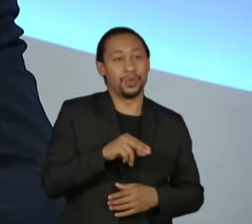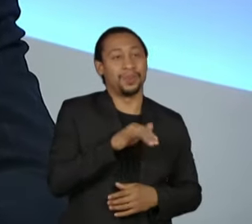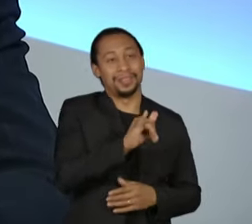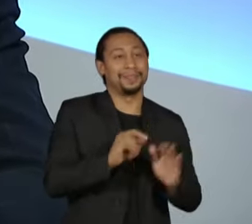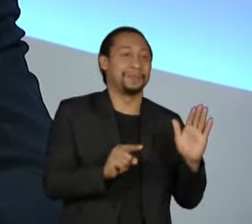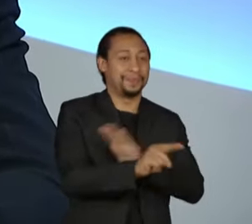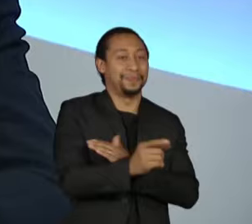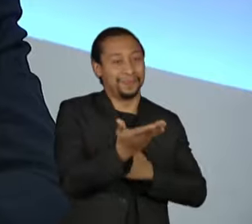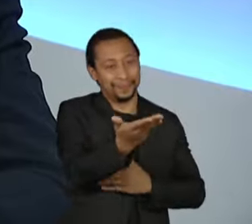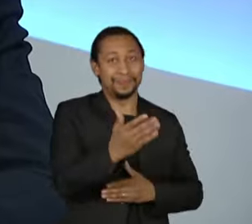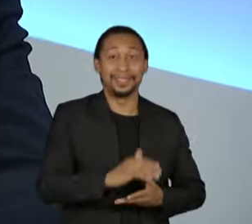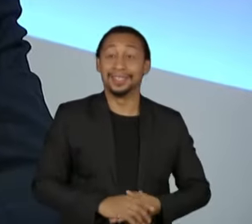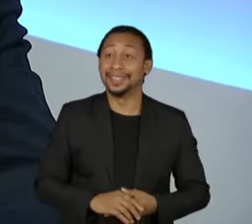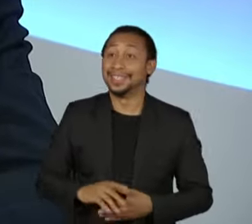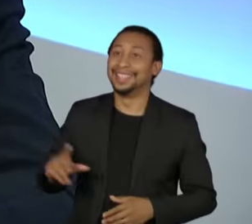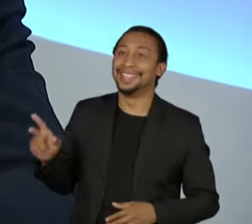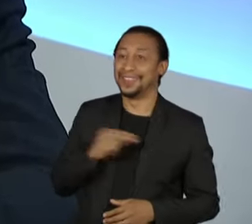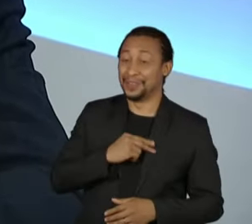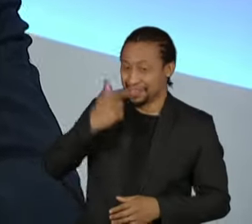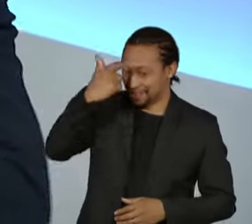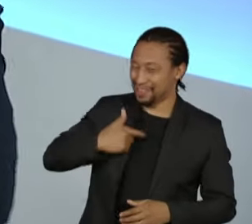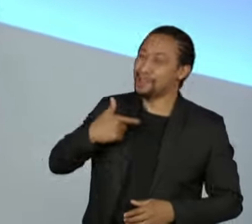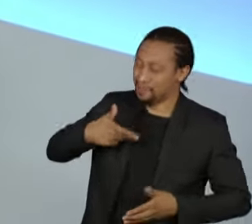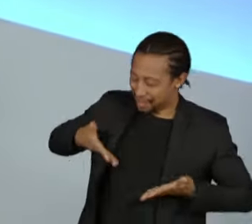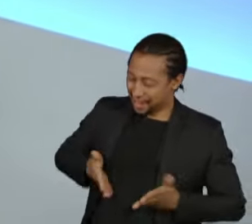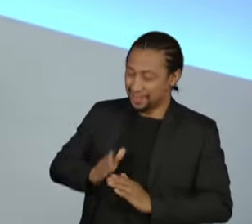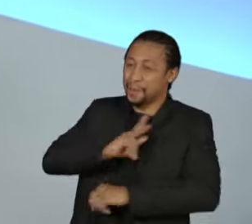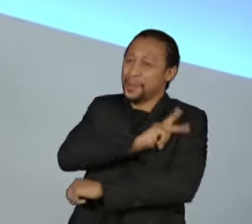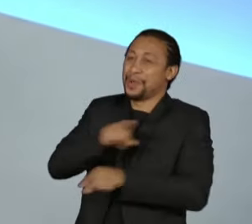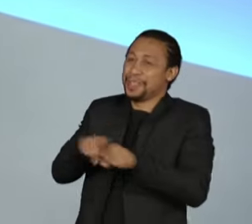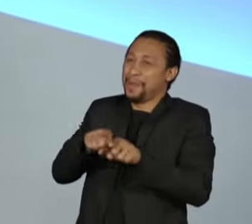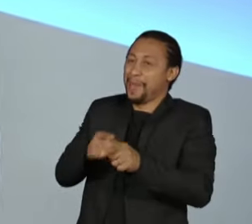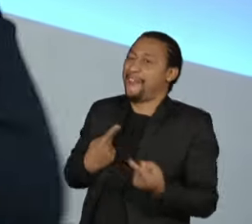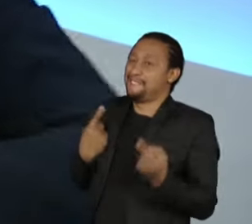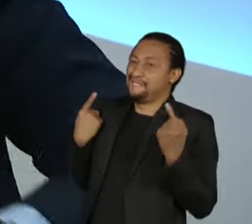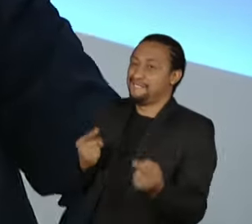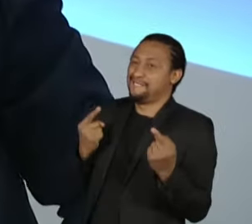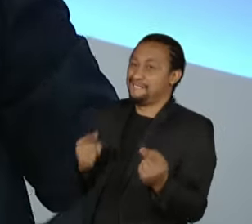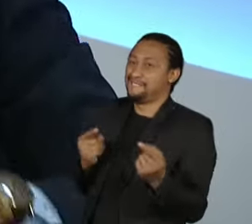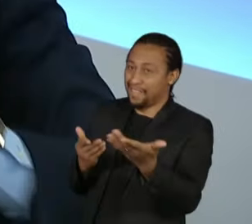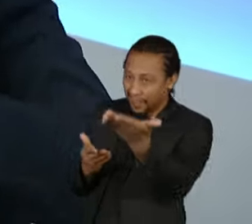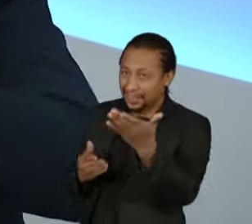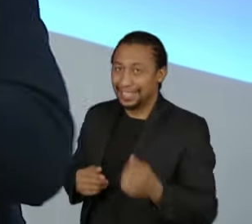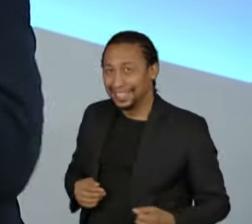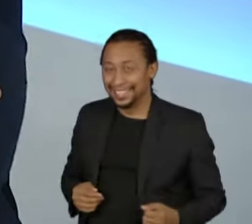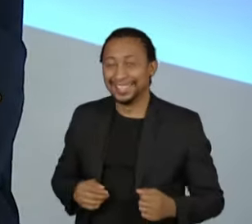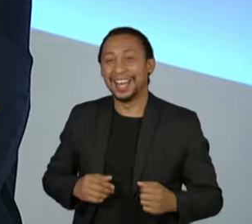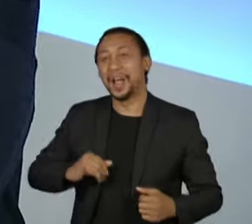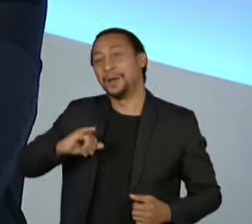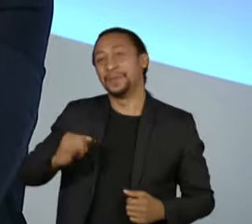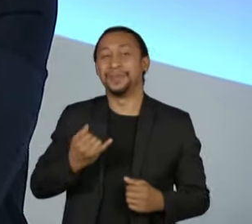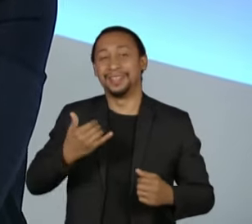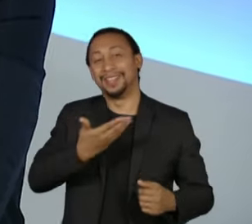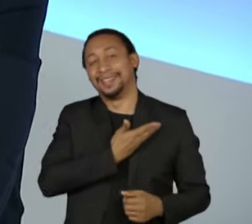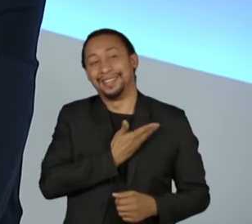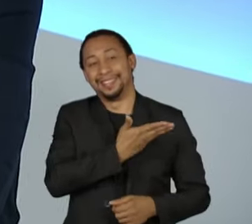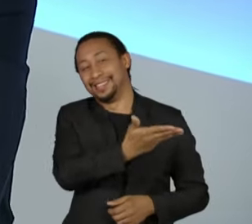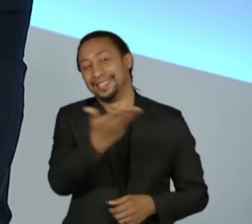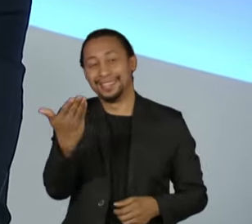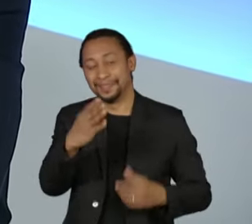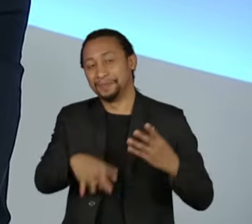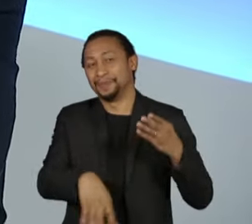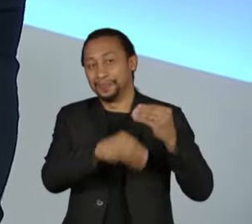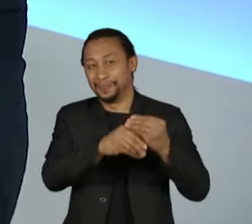Piauiense para ali aperrear. Boa noite, senador. Aperreado para o Piauiense. Vou pegar embalo, então, aqui do Monsenhor Gil.